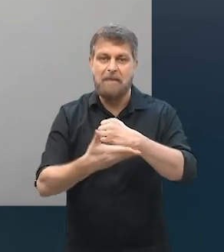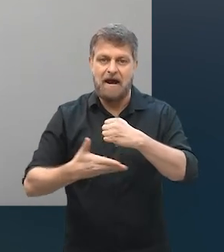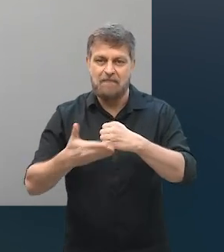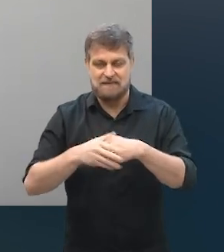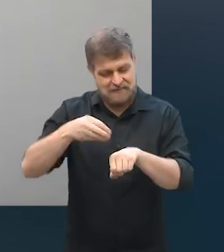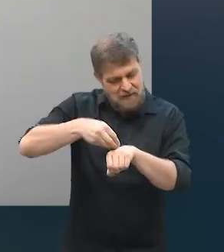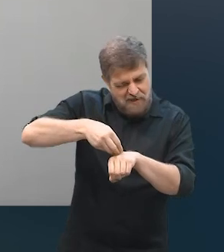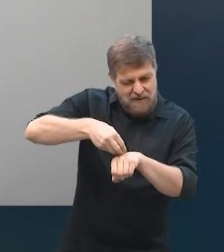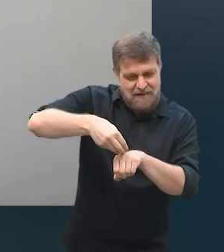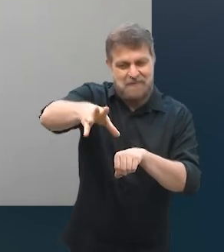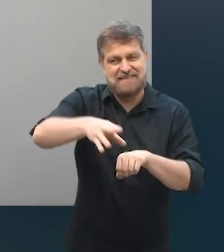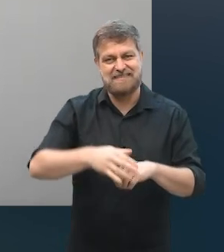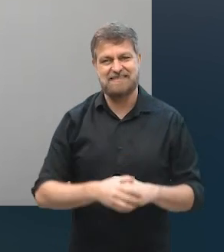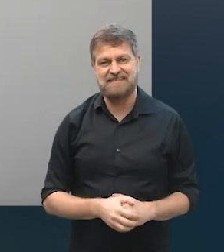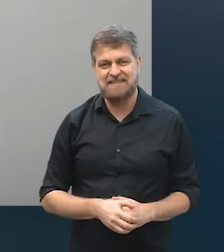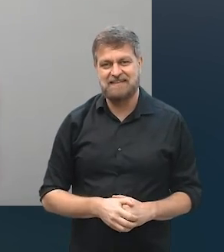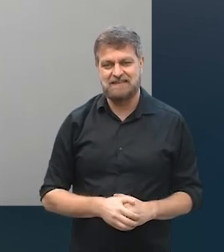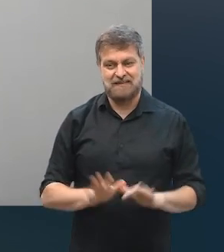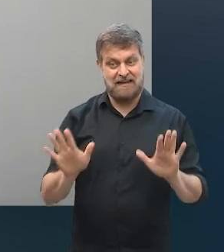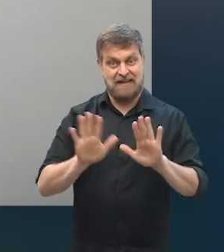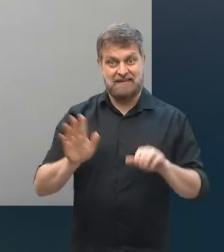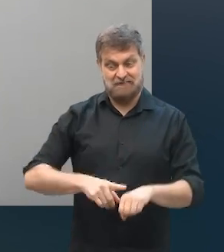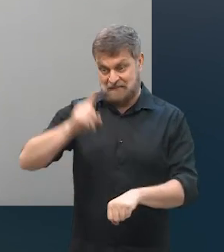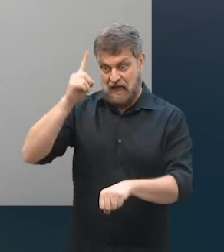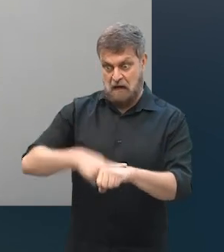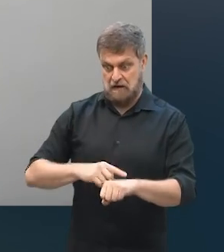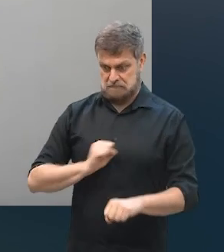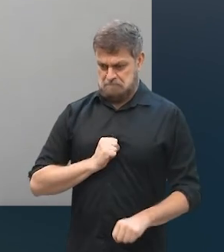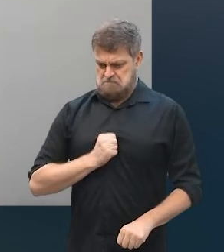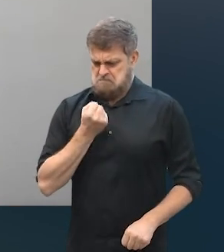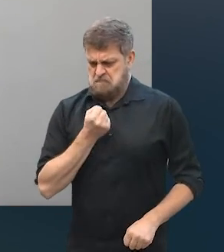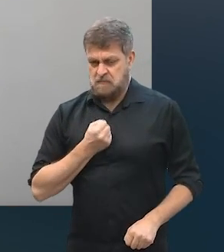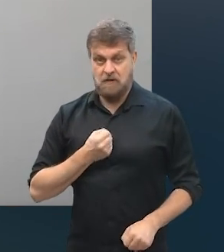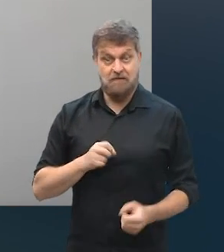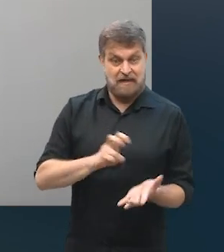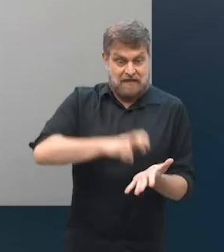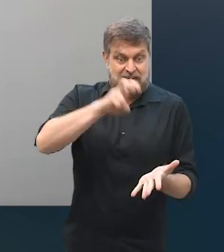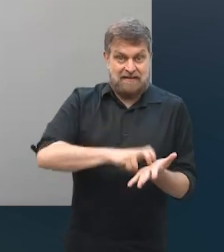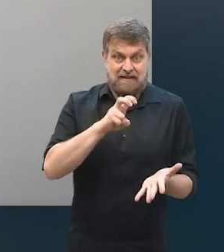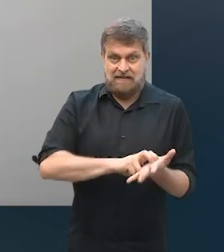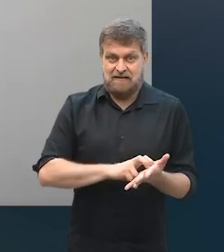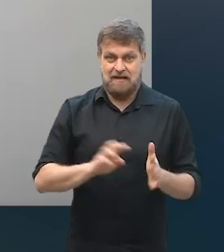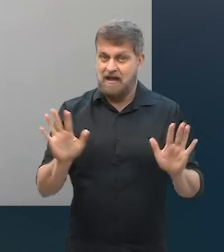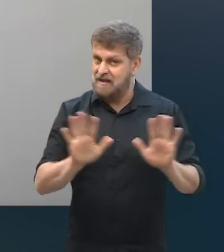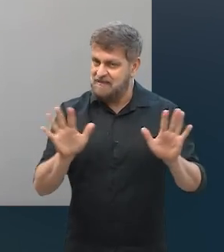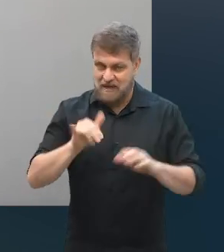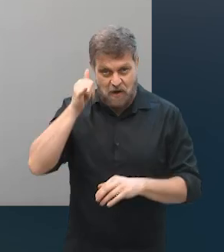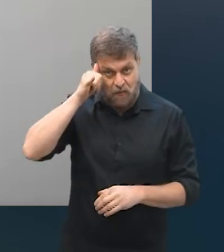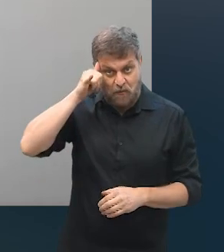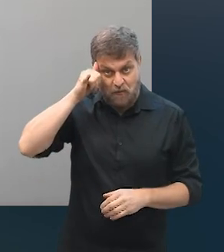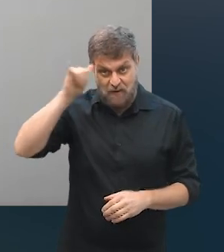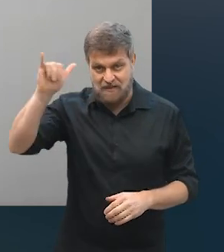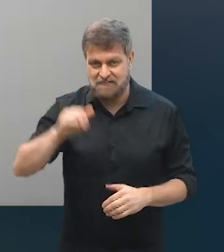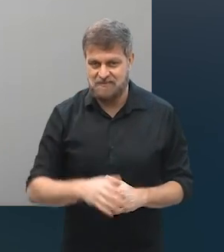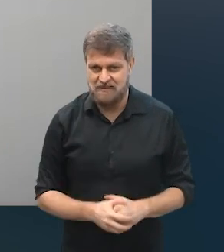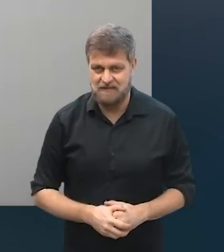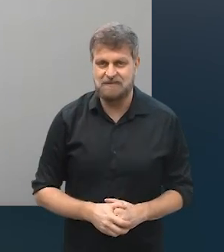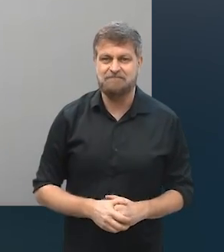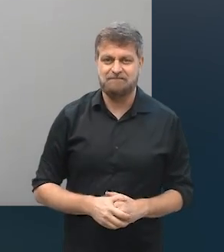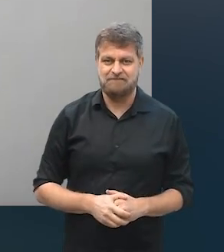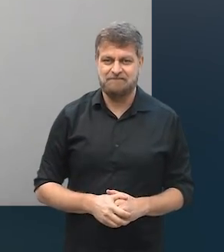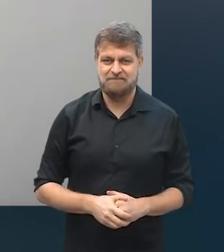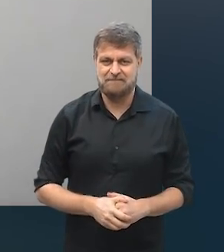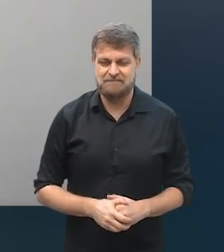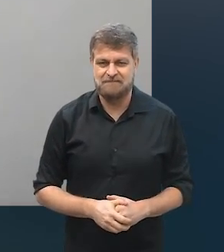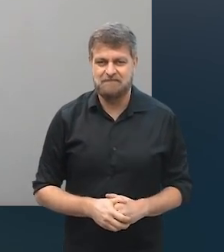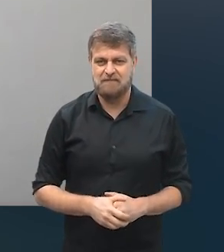então essa é uma dica que eu deixo ali, de não tomar a decisão num momento de euforia, ou de raiva, uma decisão muito emocional,